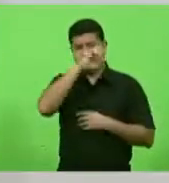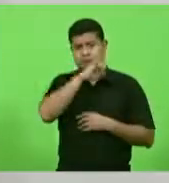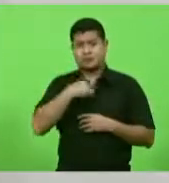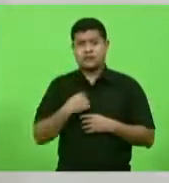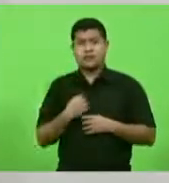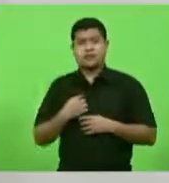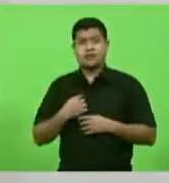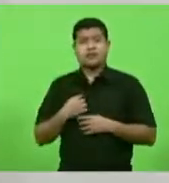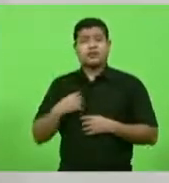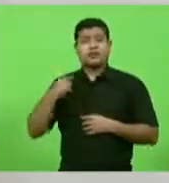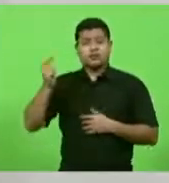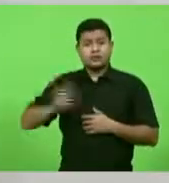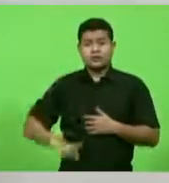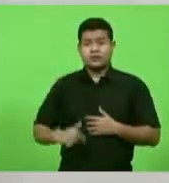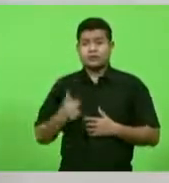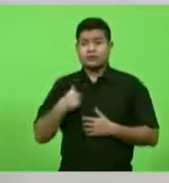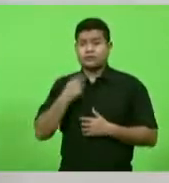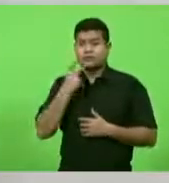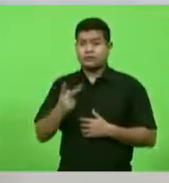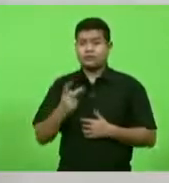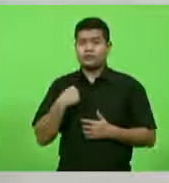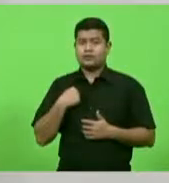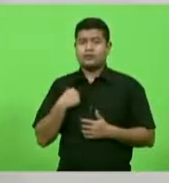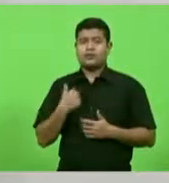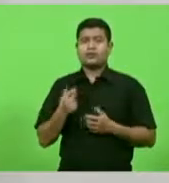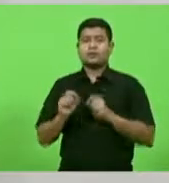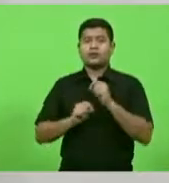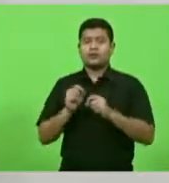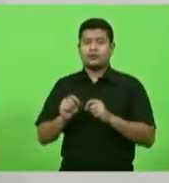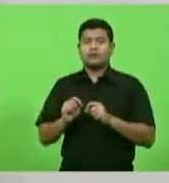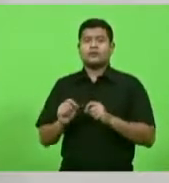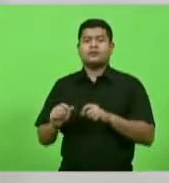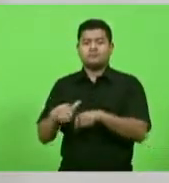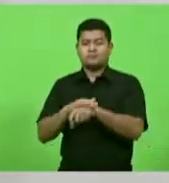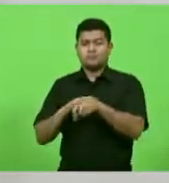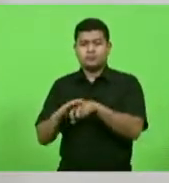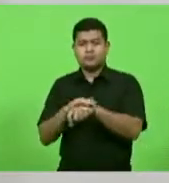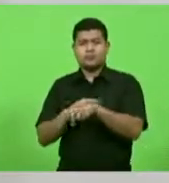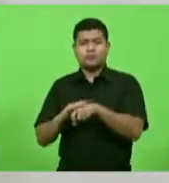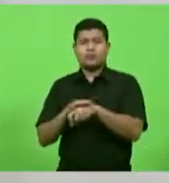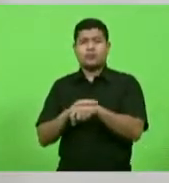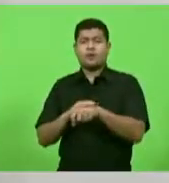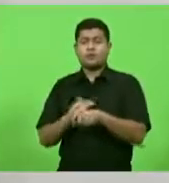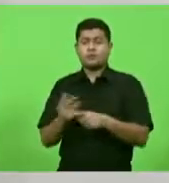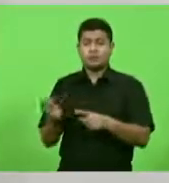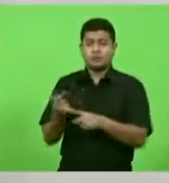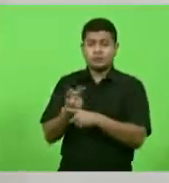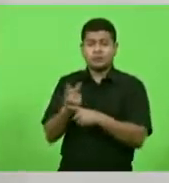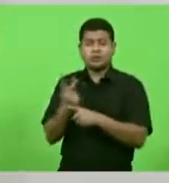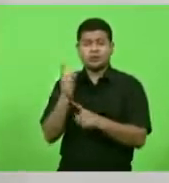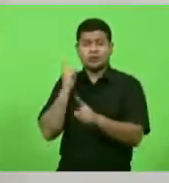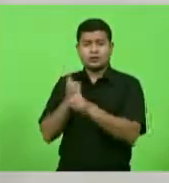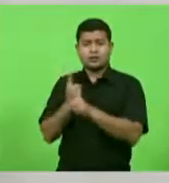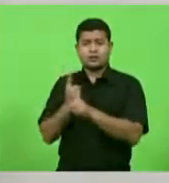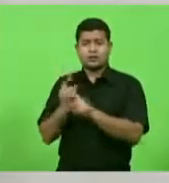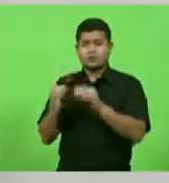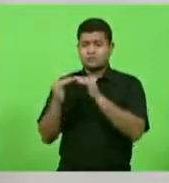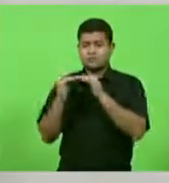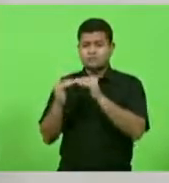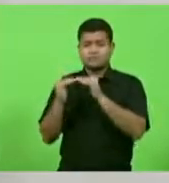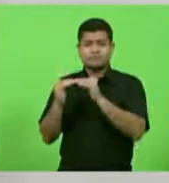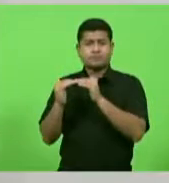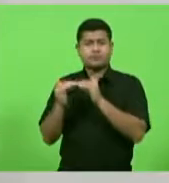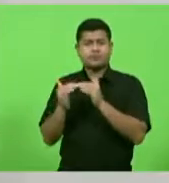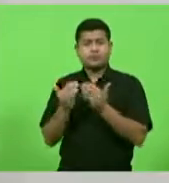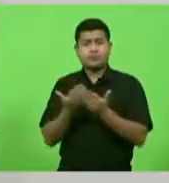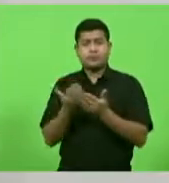o meu compromisso em favor do diálogo e na busca de consensos para o bem-estar de Santa Catarina e